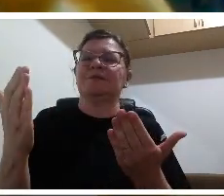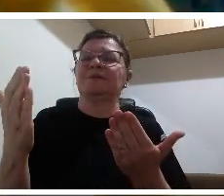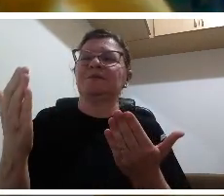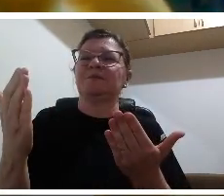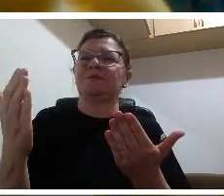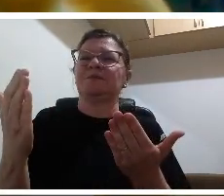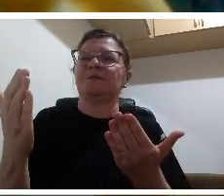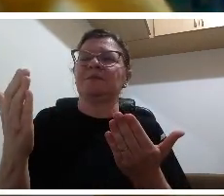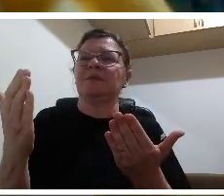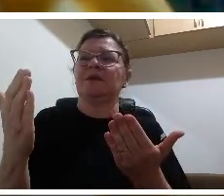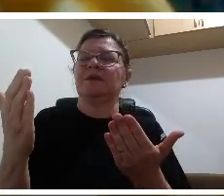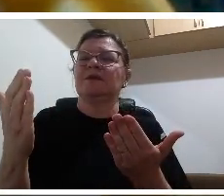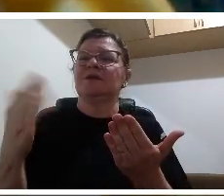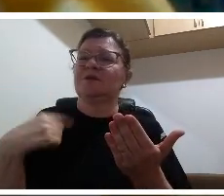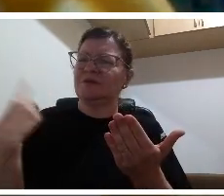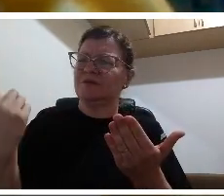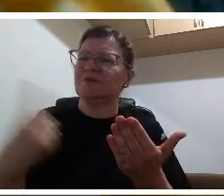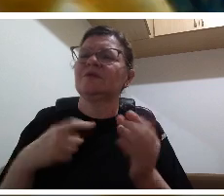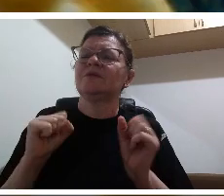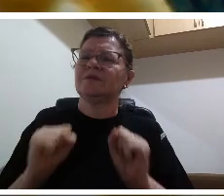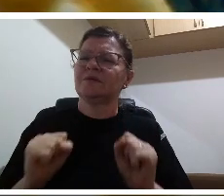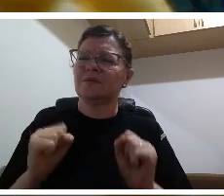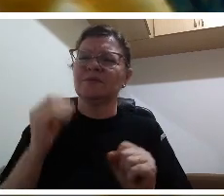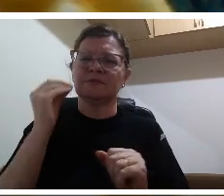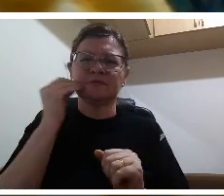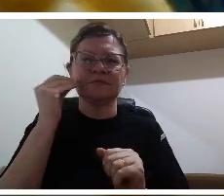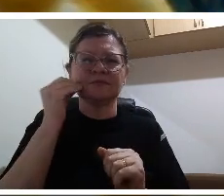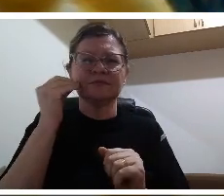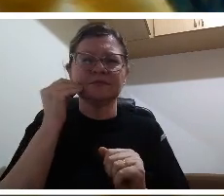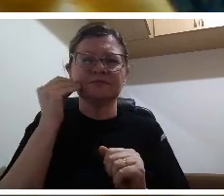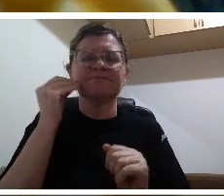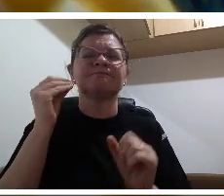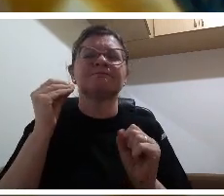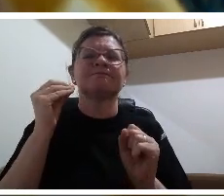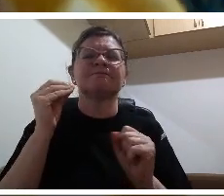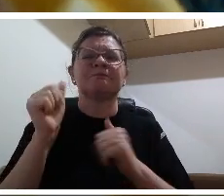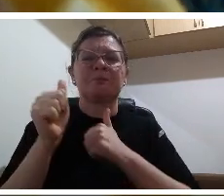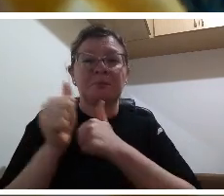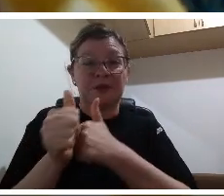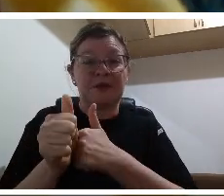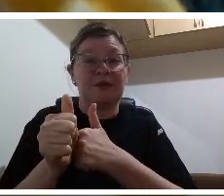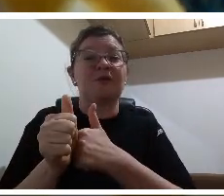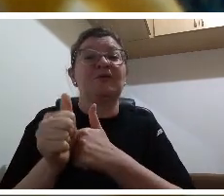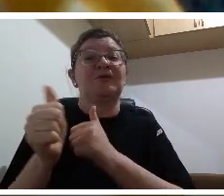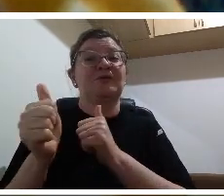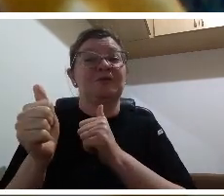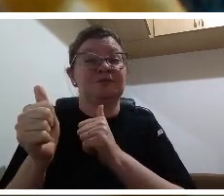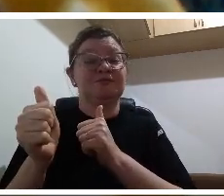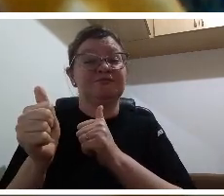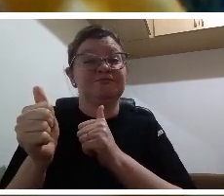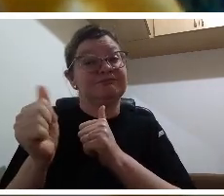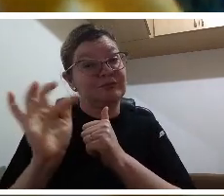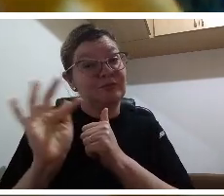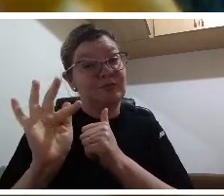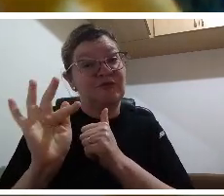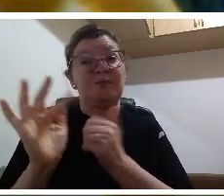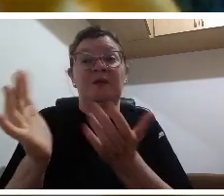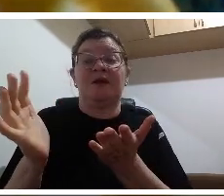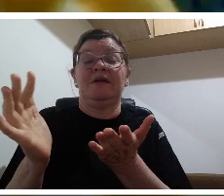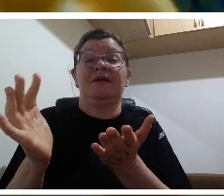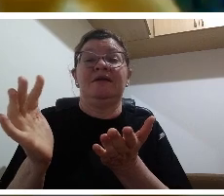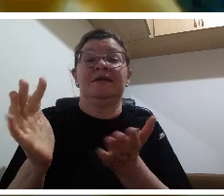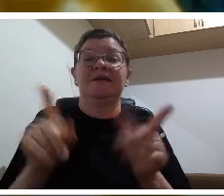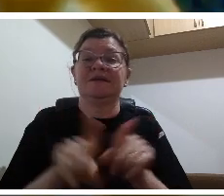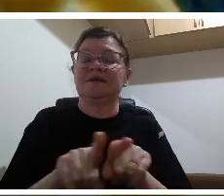tradicionais eu diria até que não seja só pelos meios virtuais mas eu abro o microfone agora para senhor para que